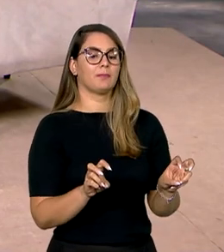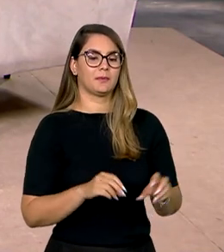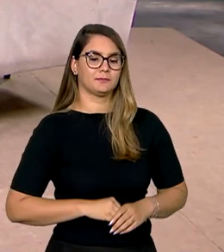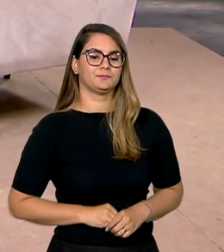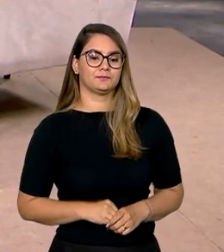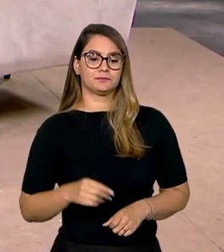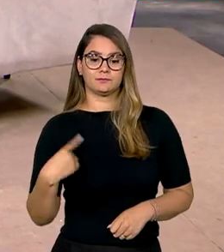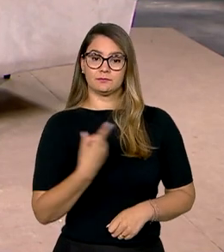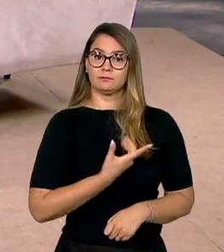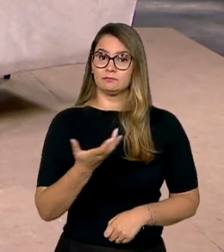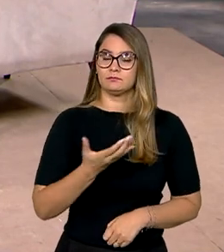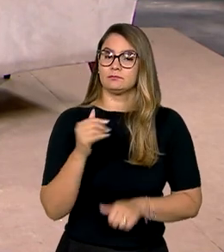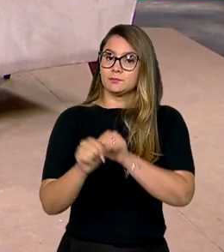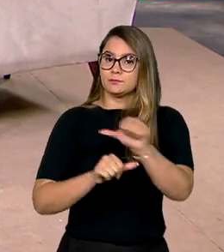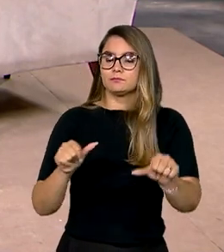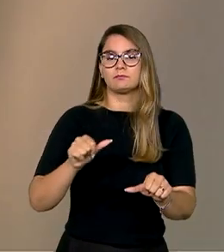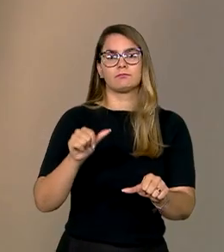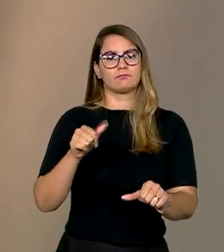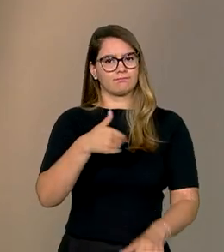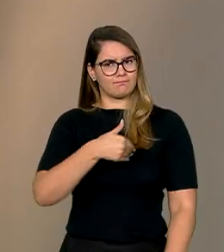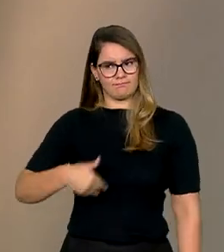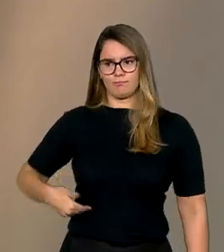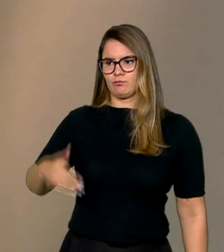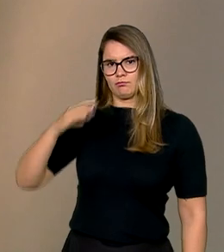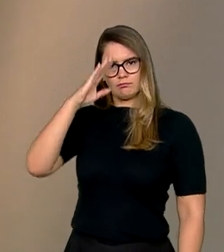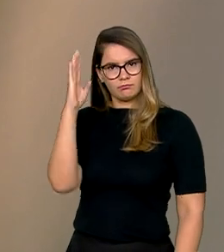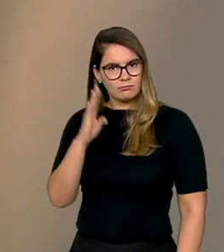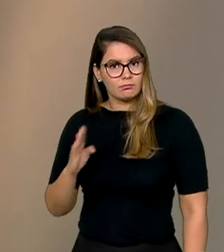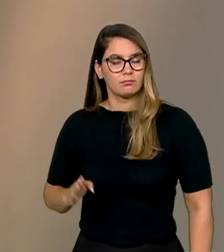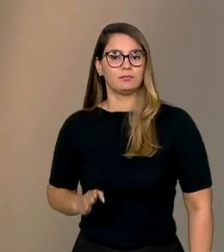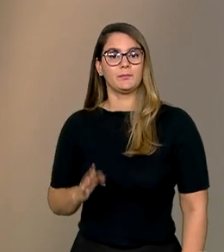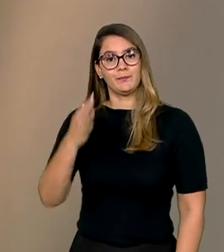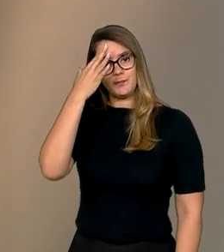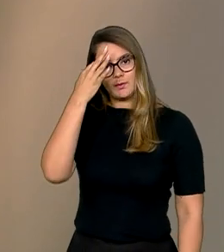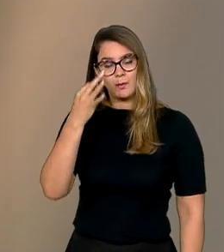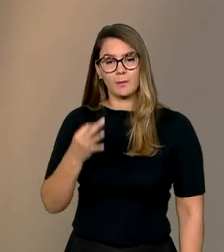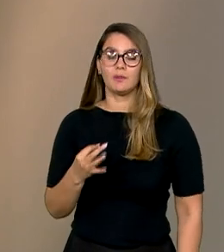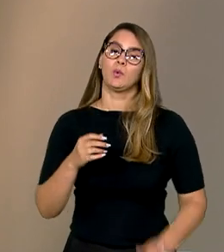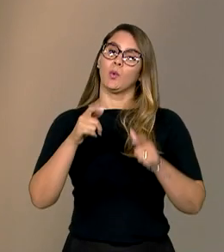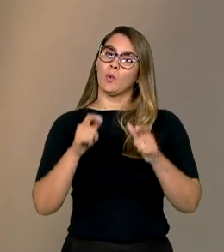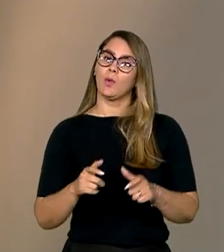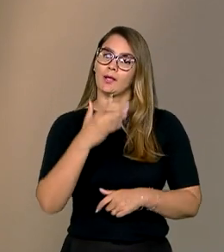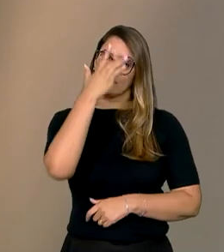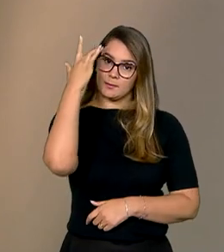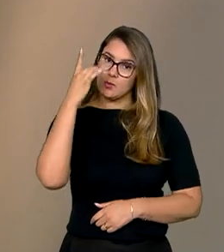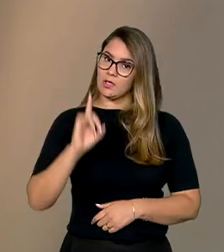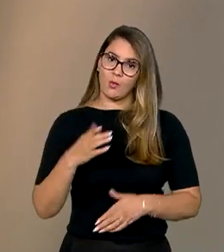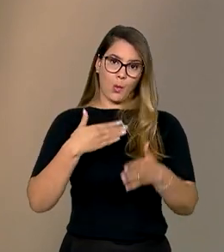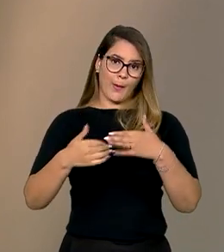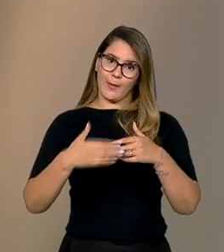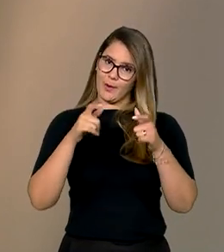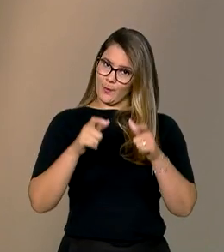Nós queremos alterar o Estado brasileiro de forma que ele consiga entender que o lugar da pessoa com deficiência é em qualquer lugar.